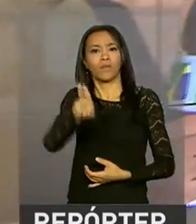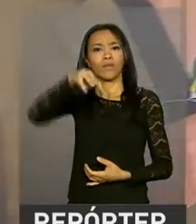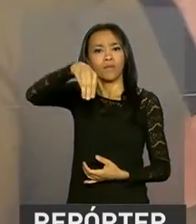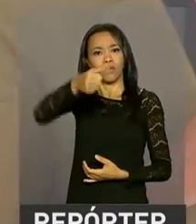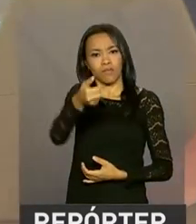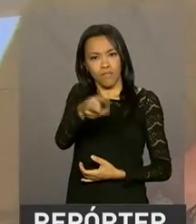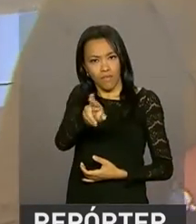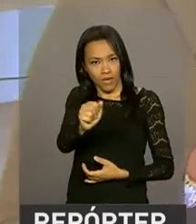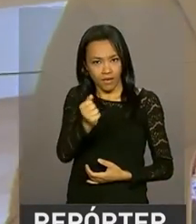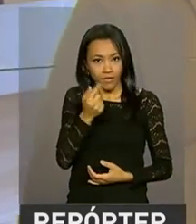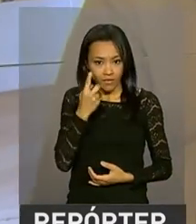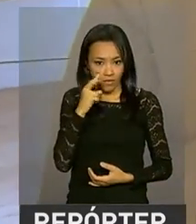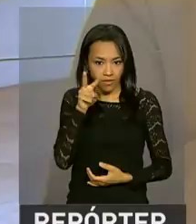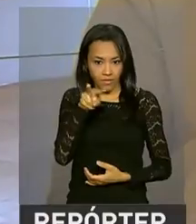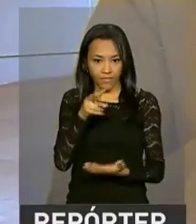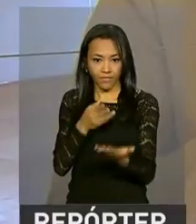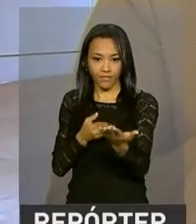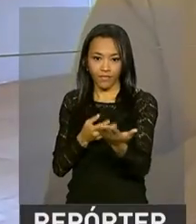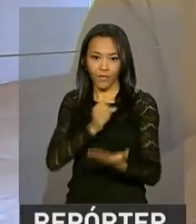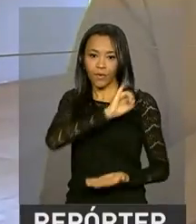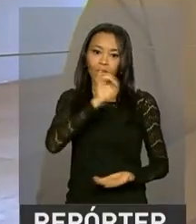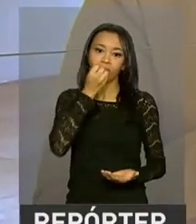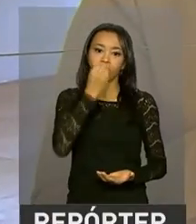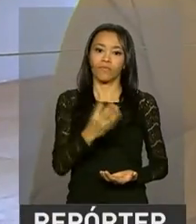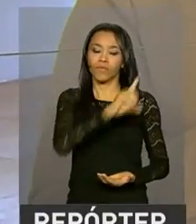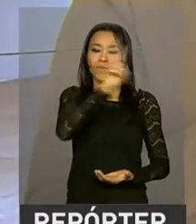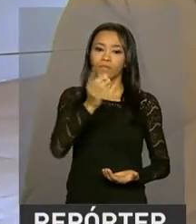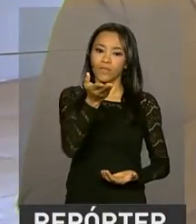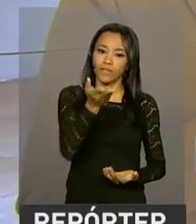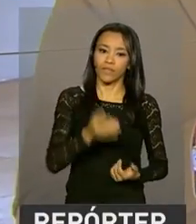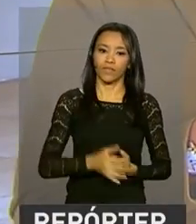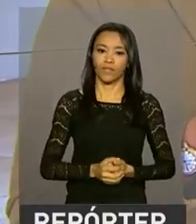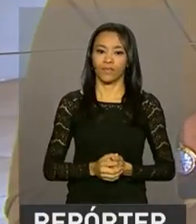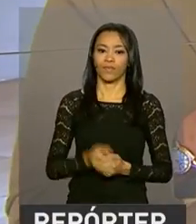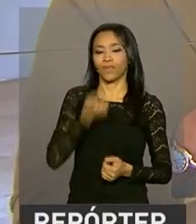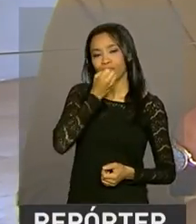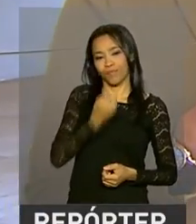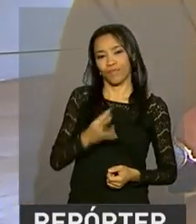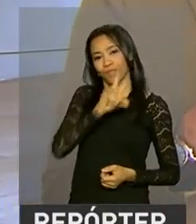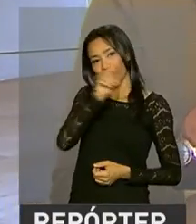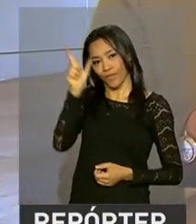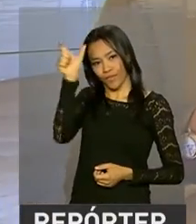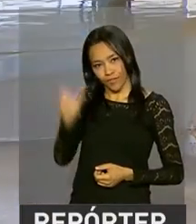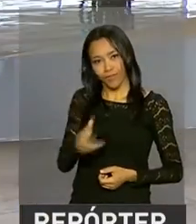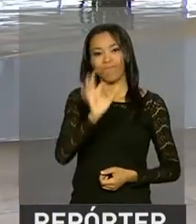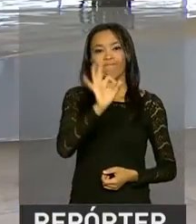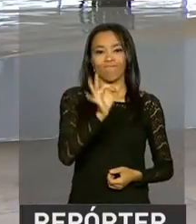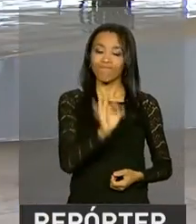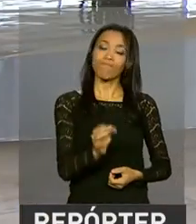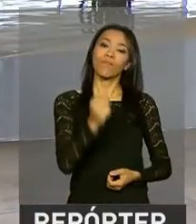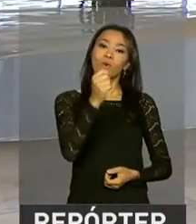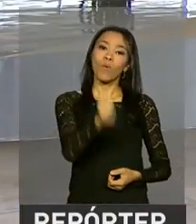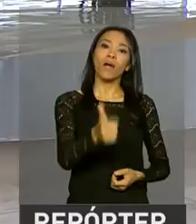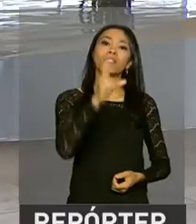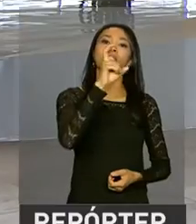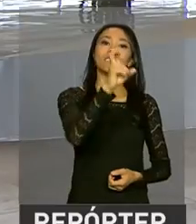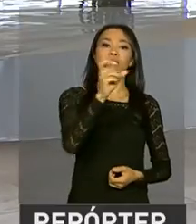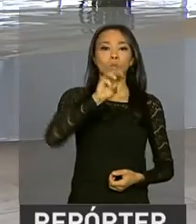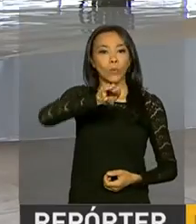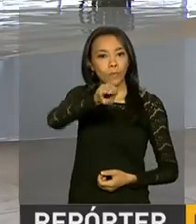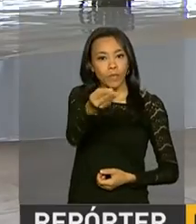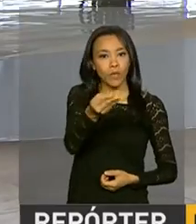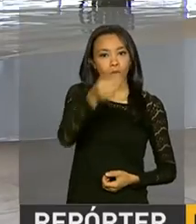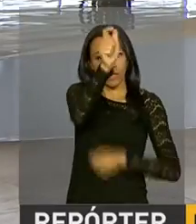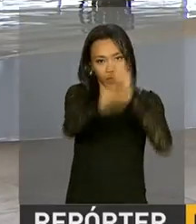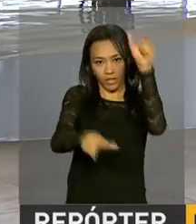para conversar com a gente. Cadê a Mara? aqui a Mara. Oi, Mara, bom dia. Bom dia, Leandro. É isso mesmo. São quase 5 milhões de